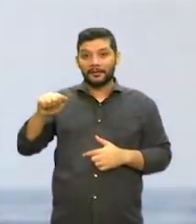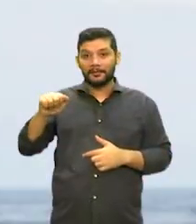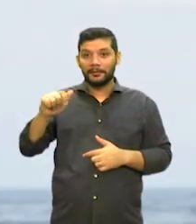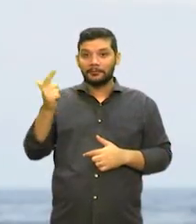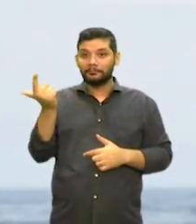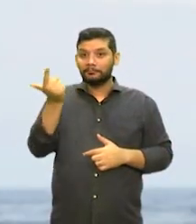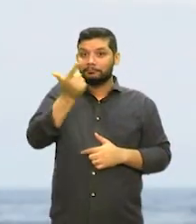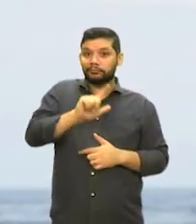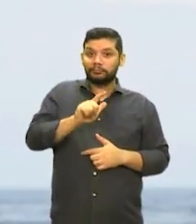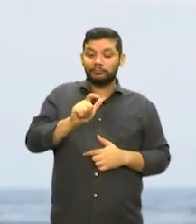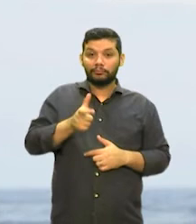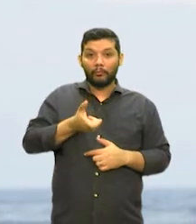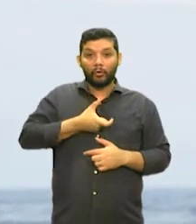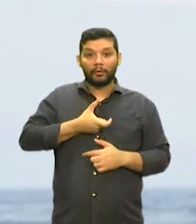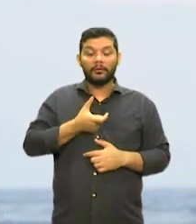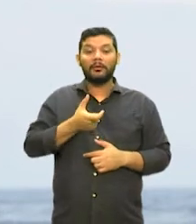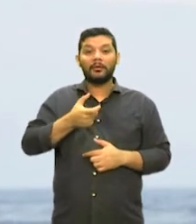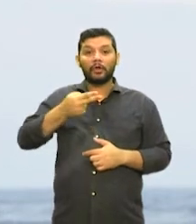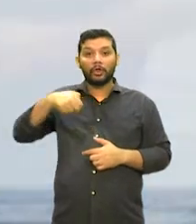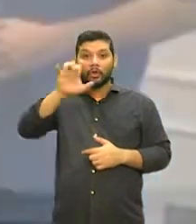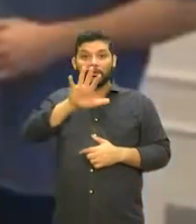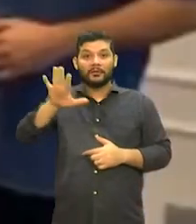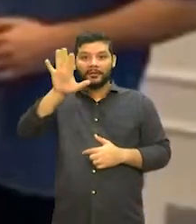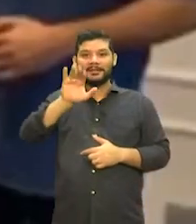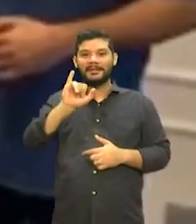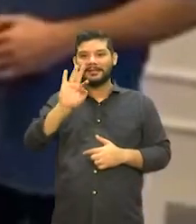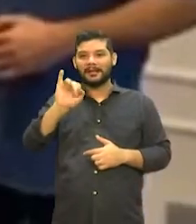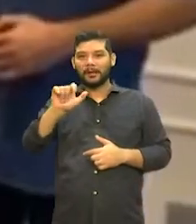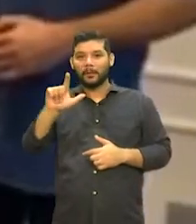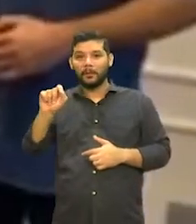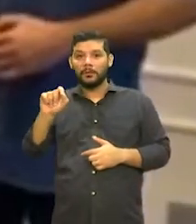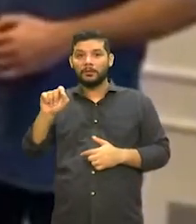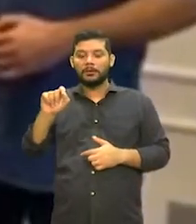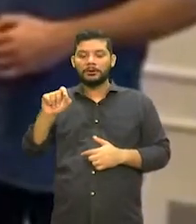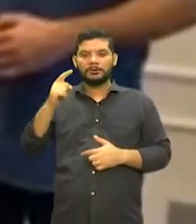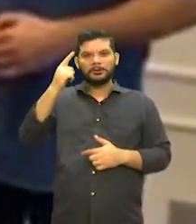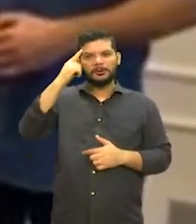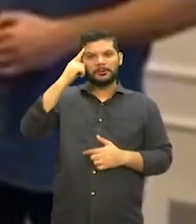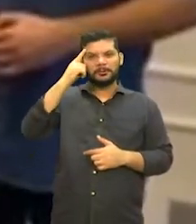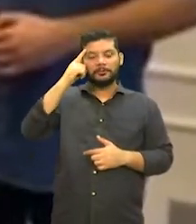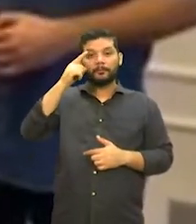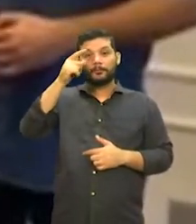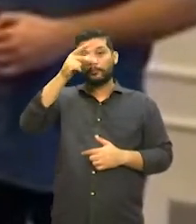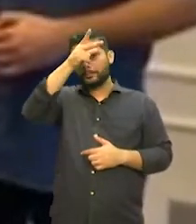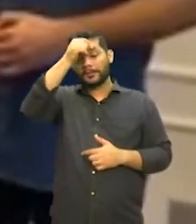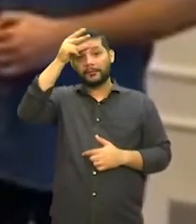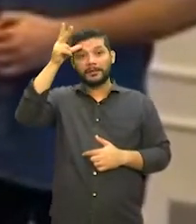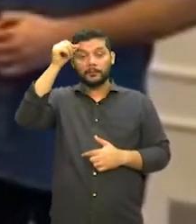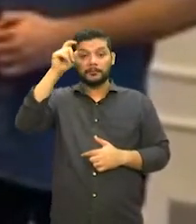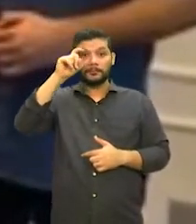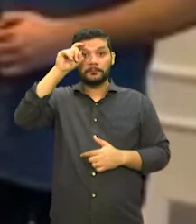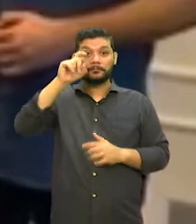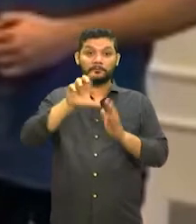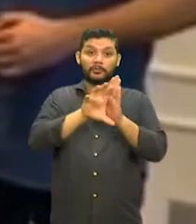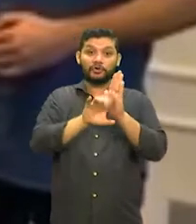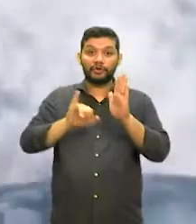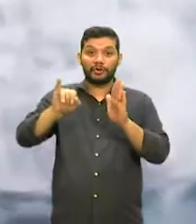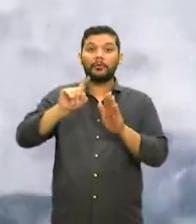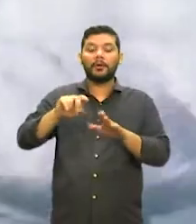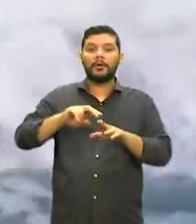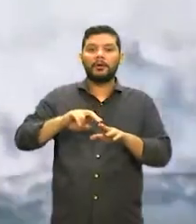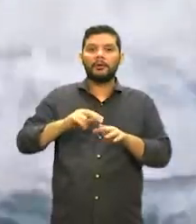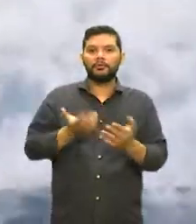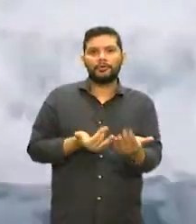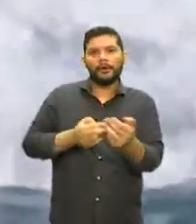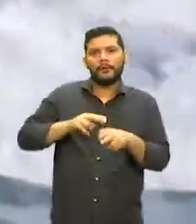ouro na modalidade com o nordestino Ítalo Ferreira, a Prefeitura de Fortaleza lançou mais um edital do projeto Juventude na Onda.